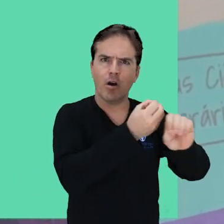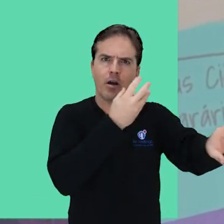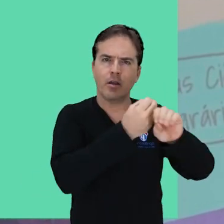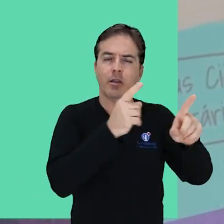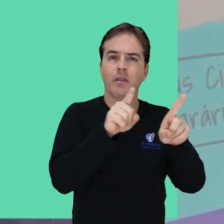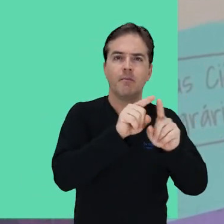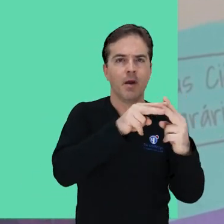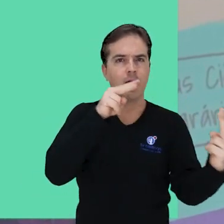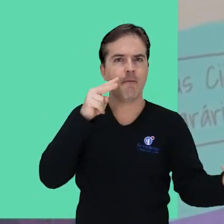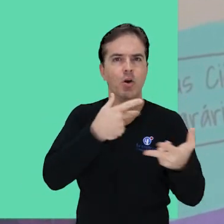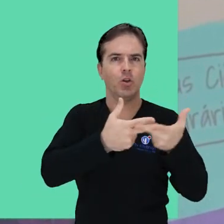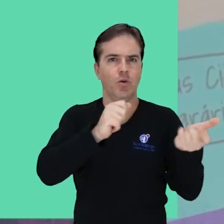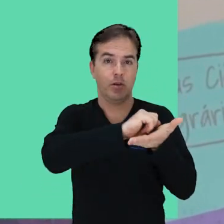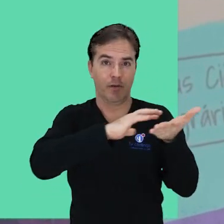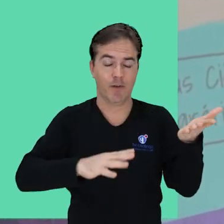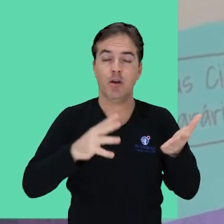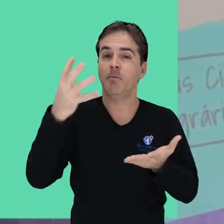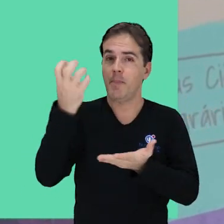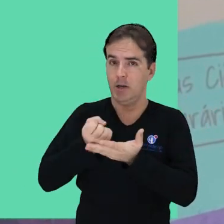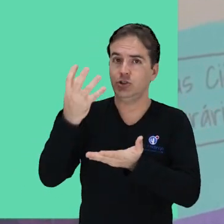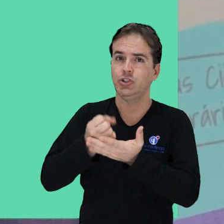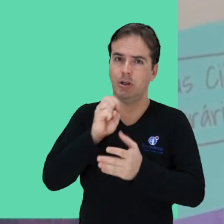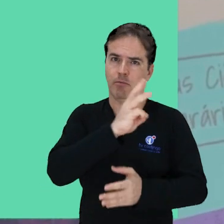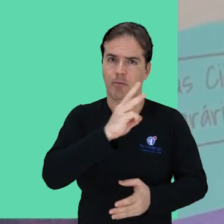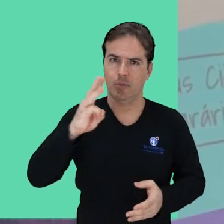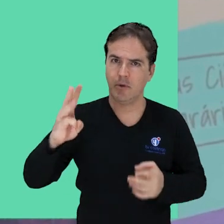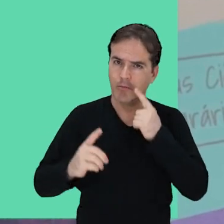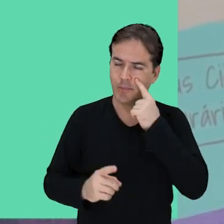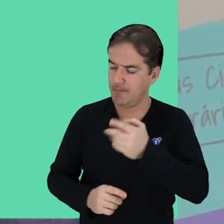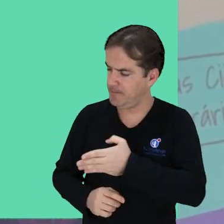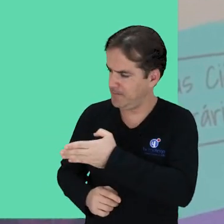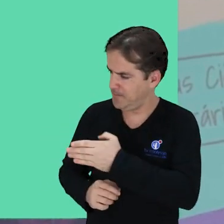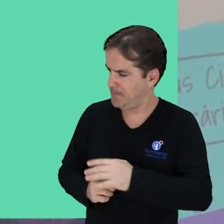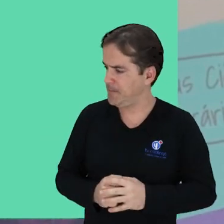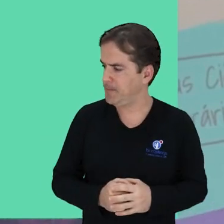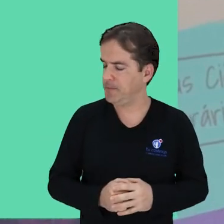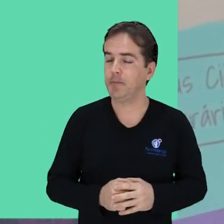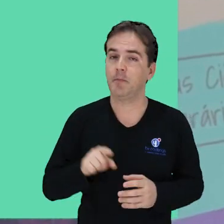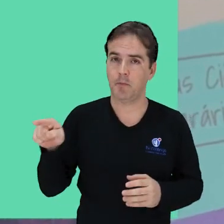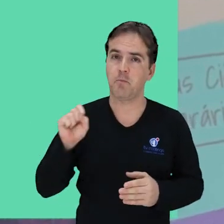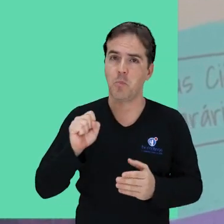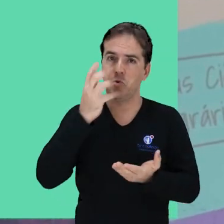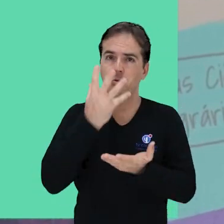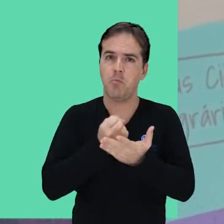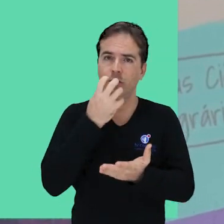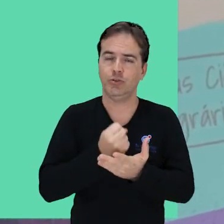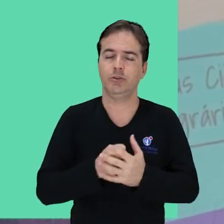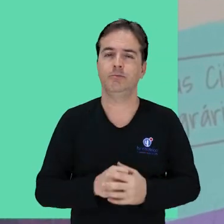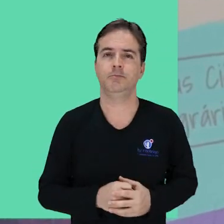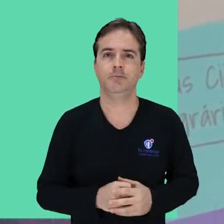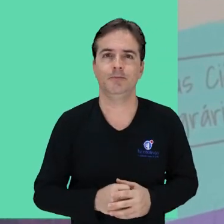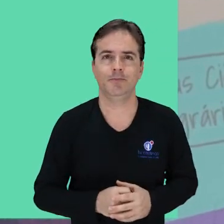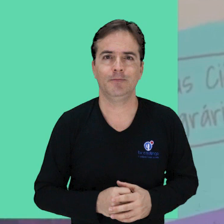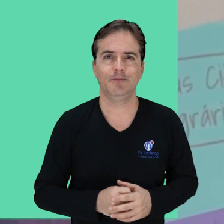remotas. O livro pode ser baixado no site www.editorafi.org barra